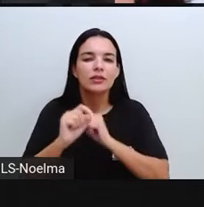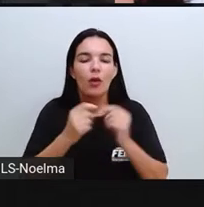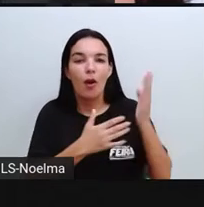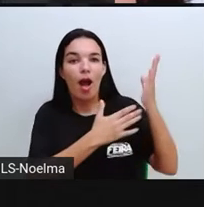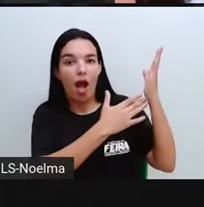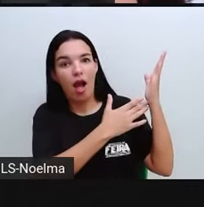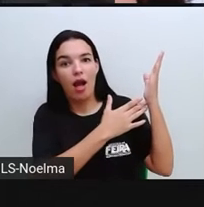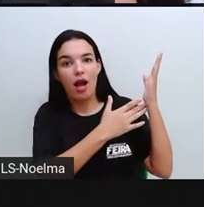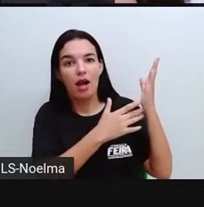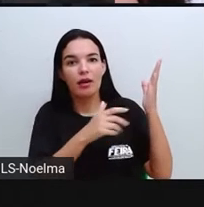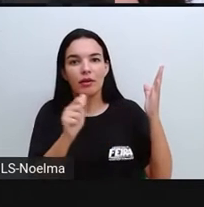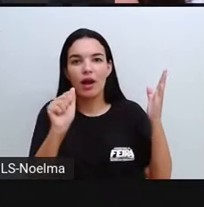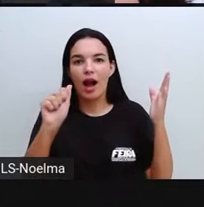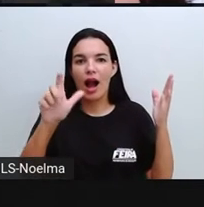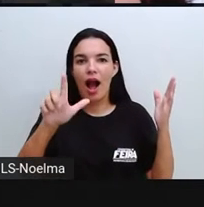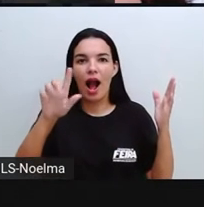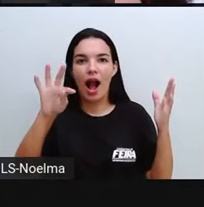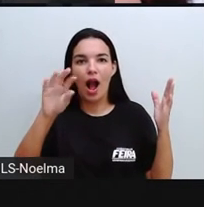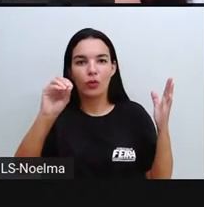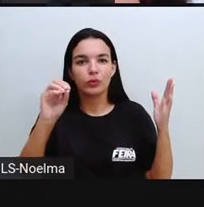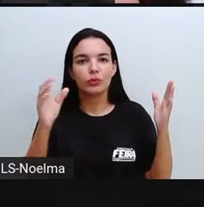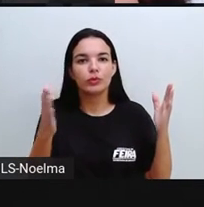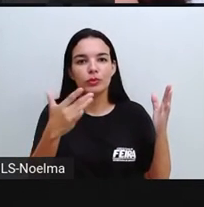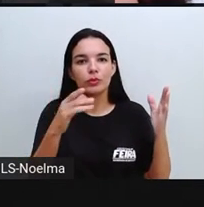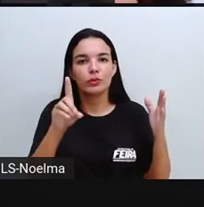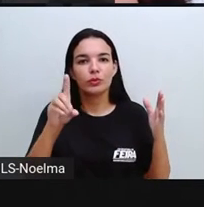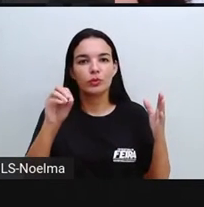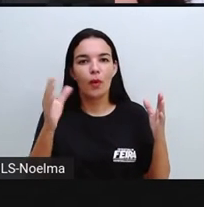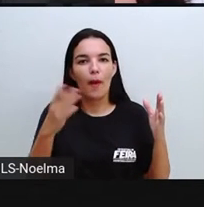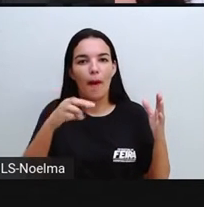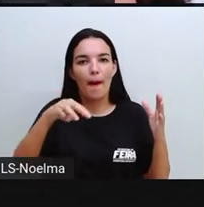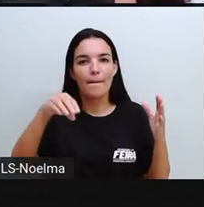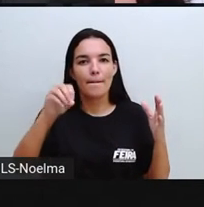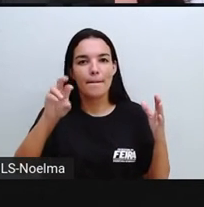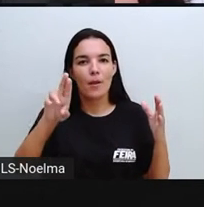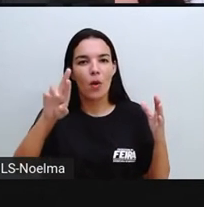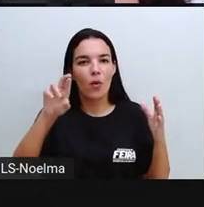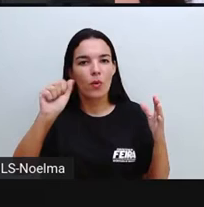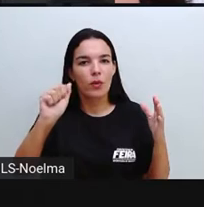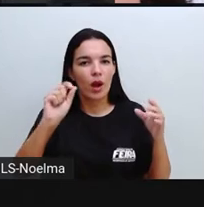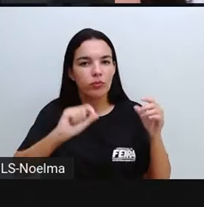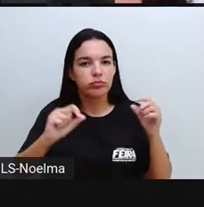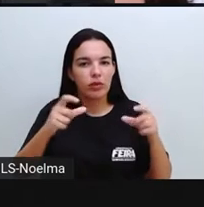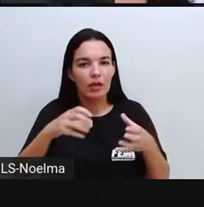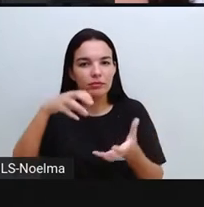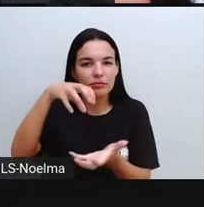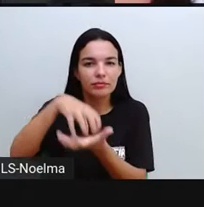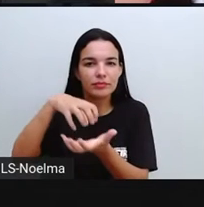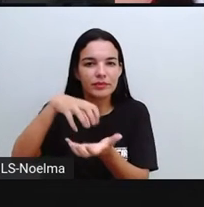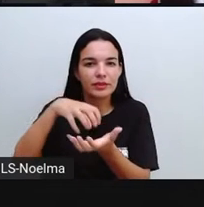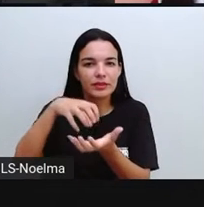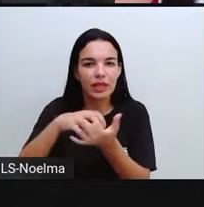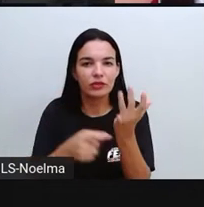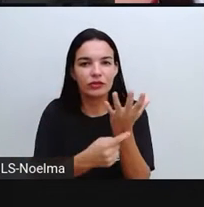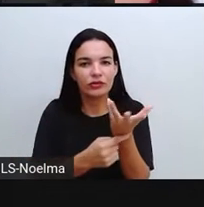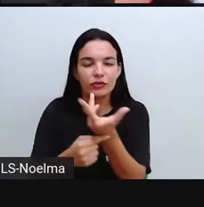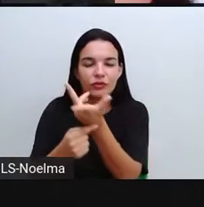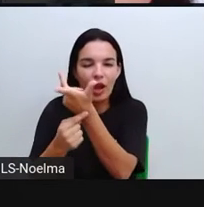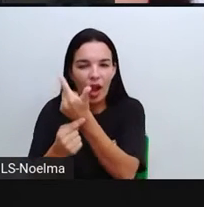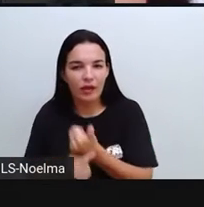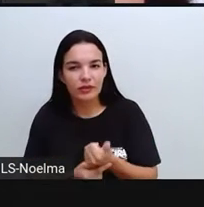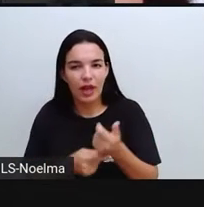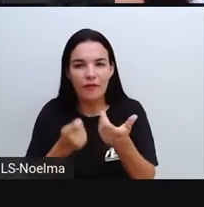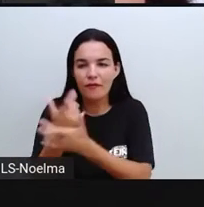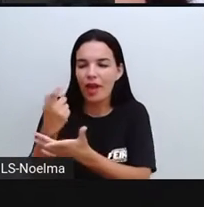do Moura, onde o artista vivia e contava com a ajuda dos seus filhos, né? Produzia peças para vender na feira